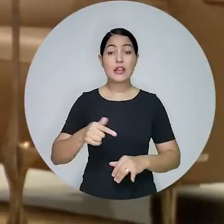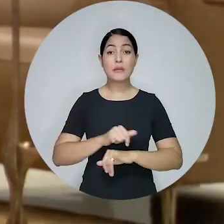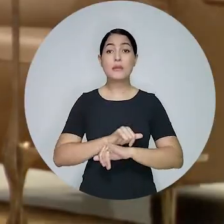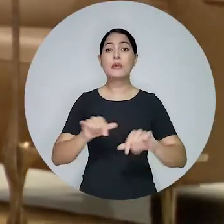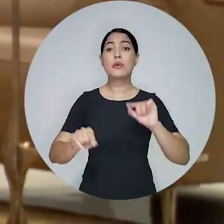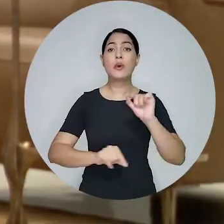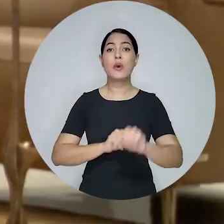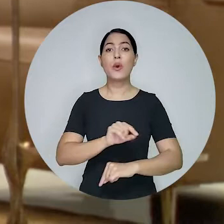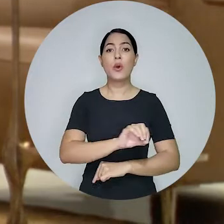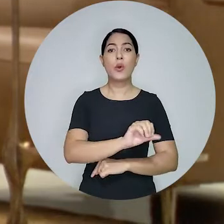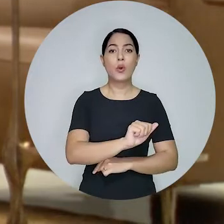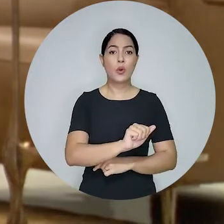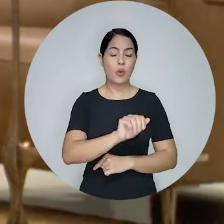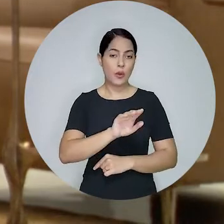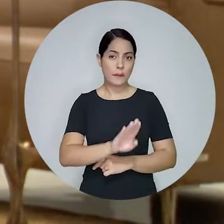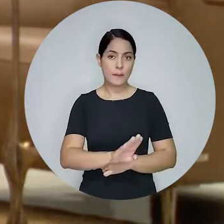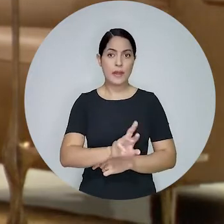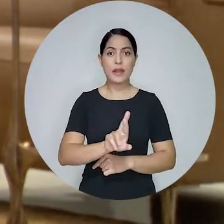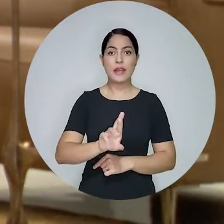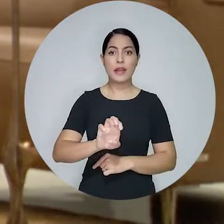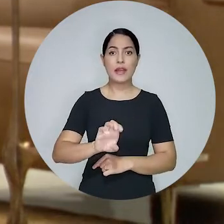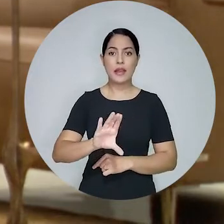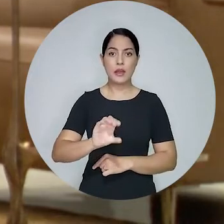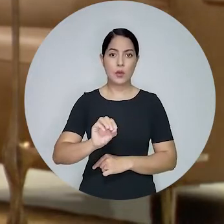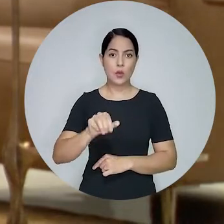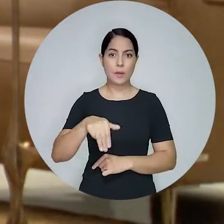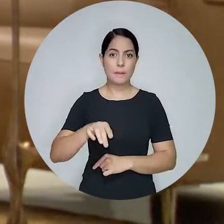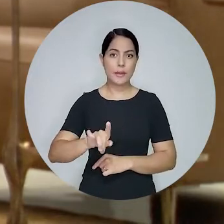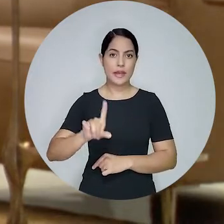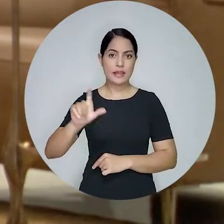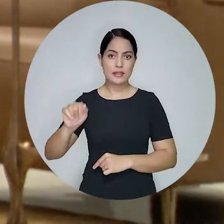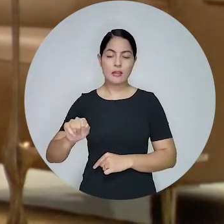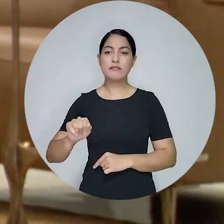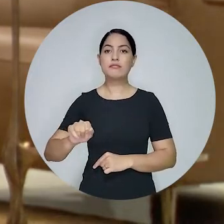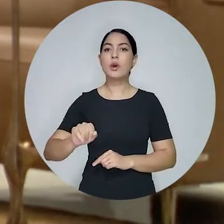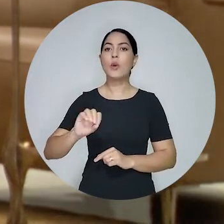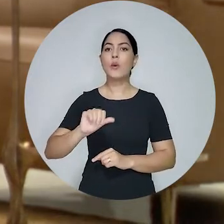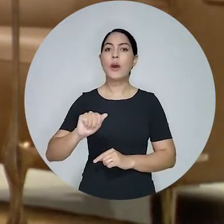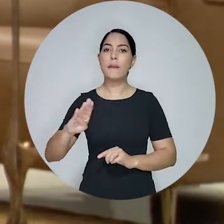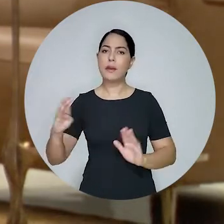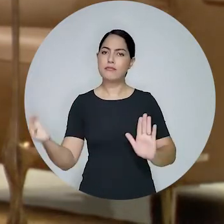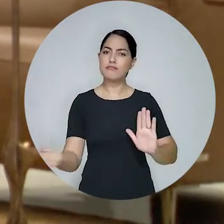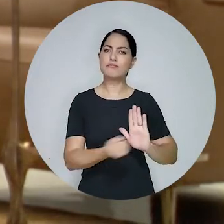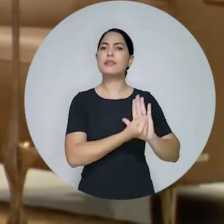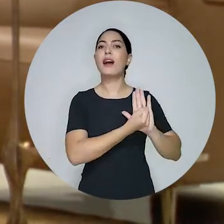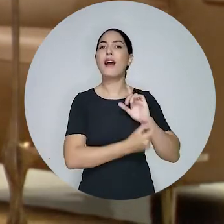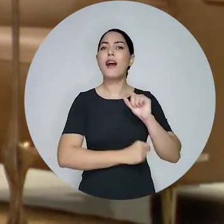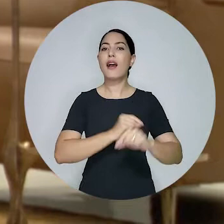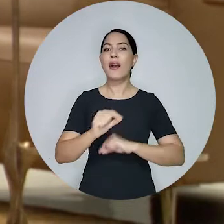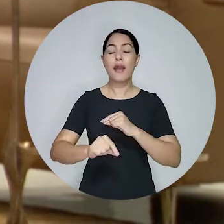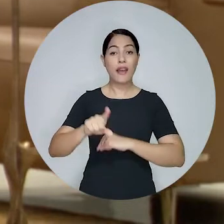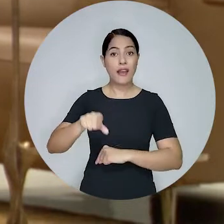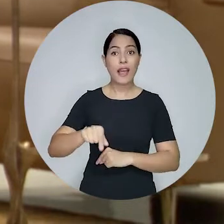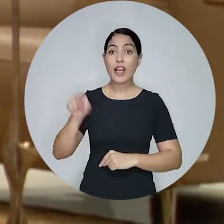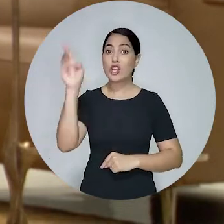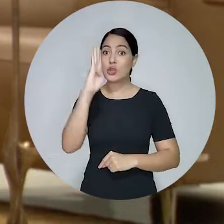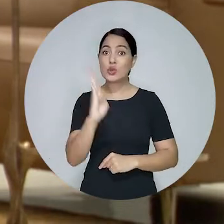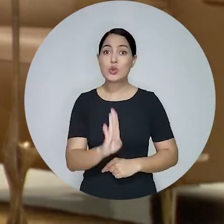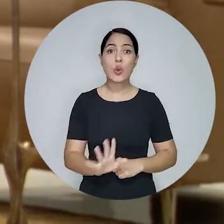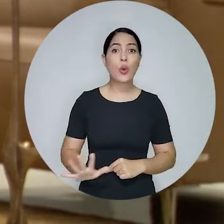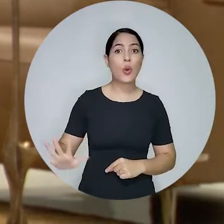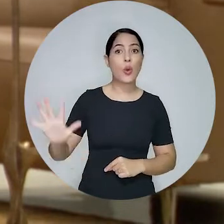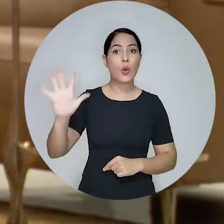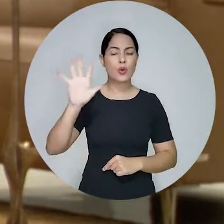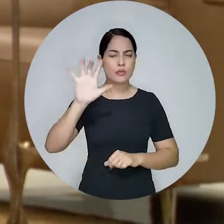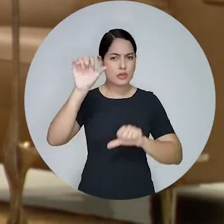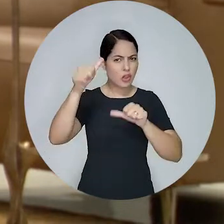OAB Recomenda conta com o desafio de avaliar os cursos de direito em todo o Brasil. Instituído pelo Pleno